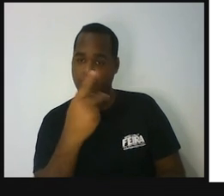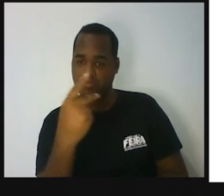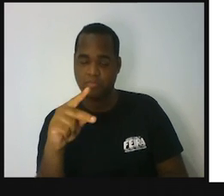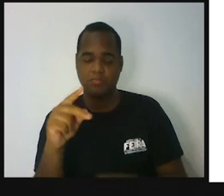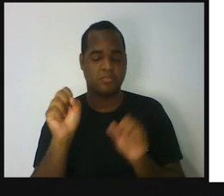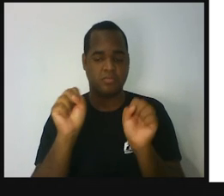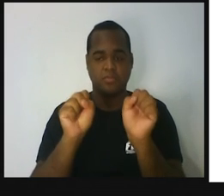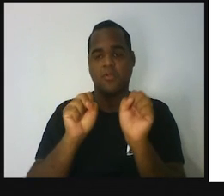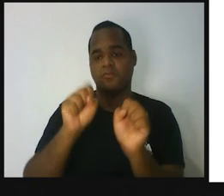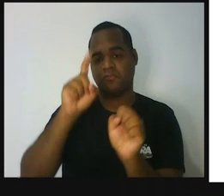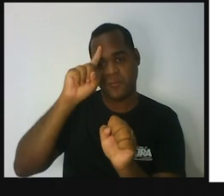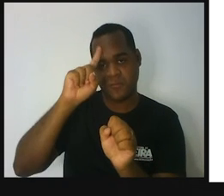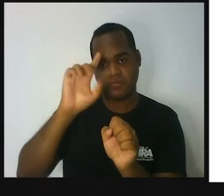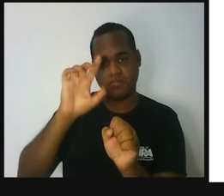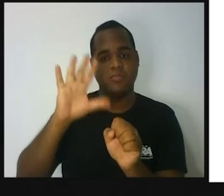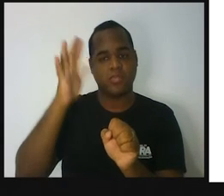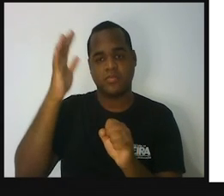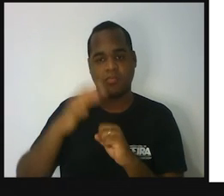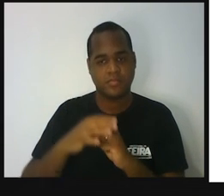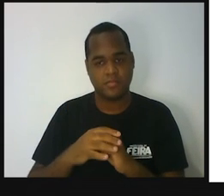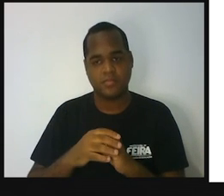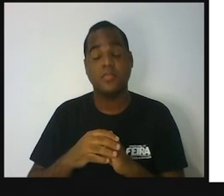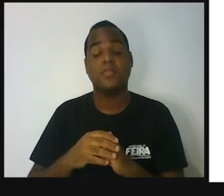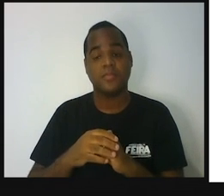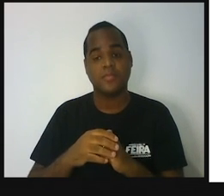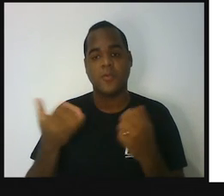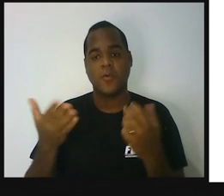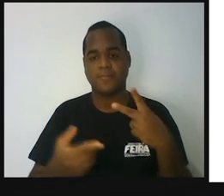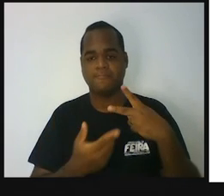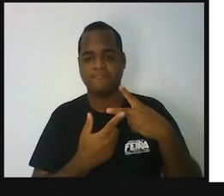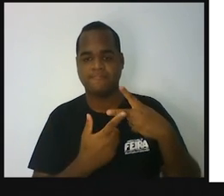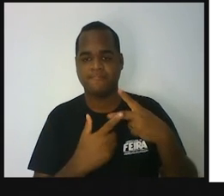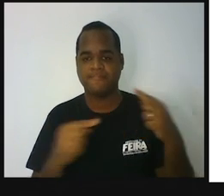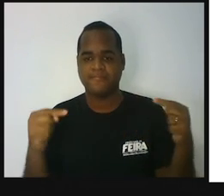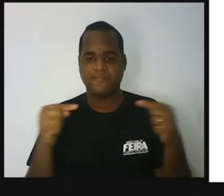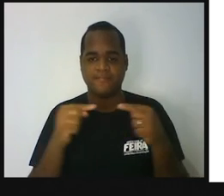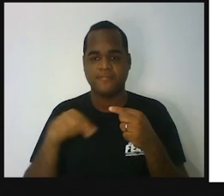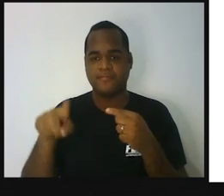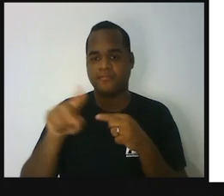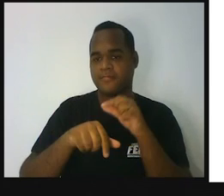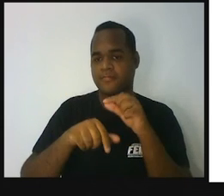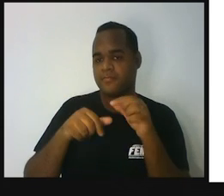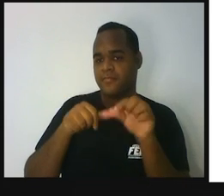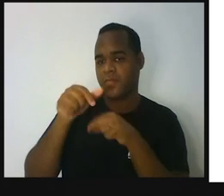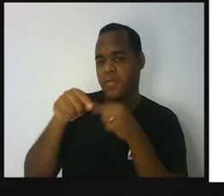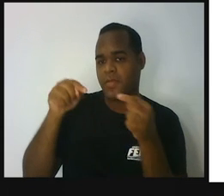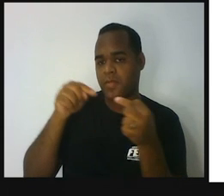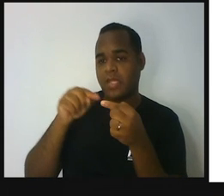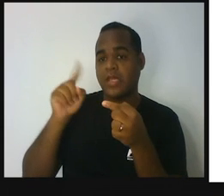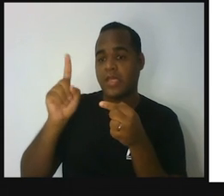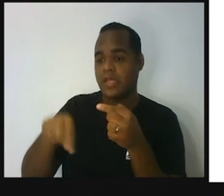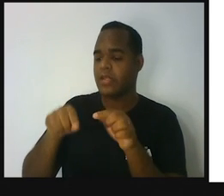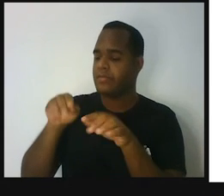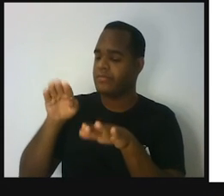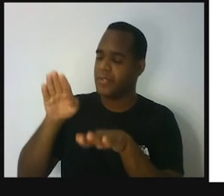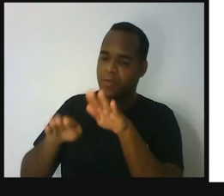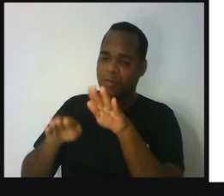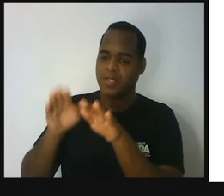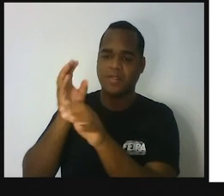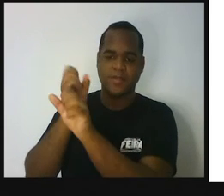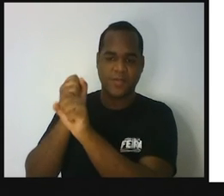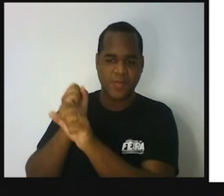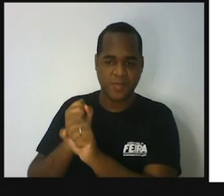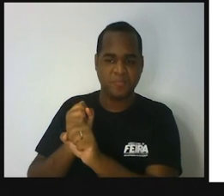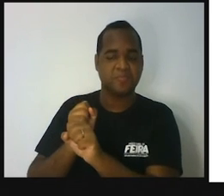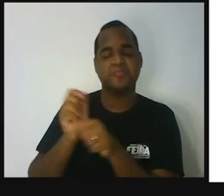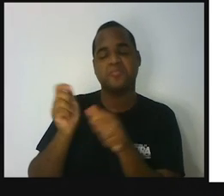cotidiano. E além disso, para essa aula foi importante também a gente saber aplicar o princípio do cálculo de